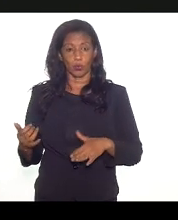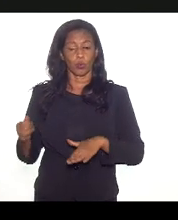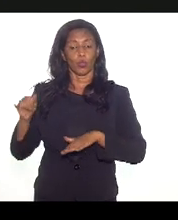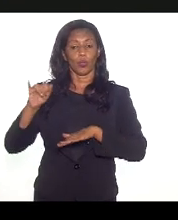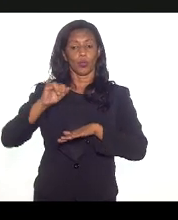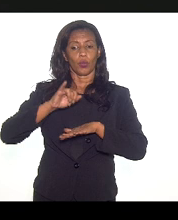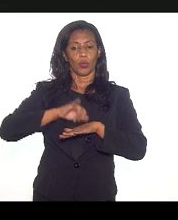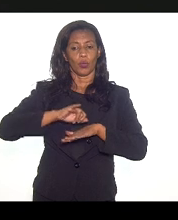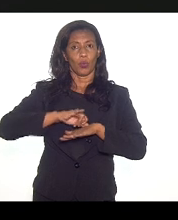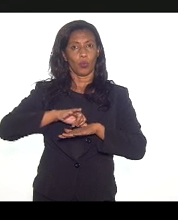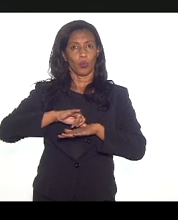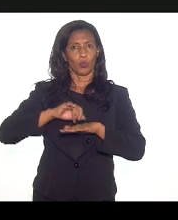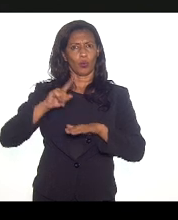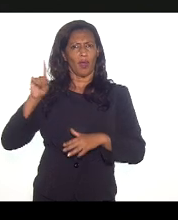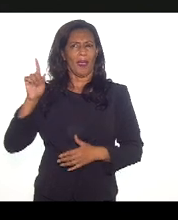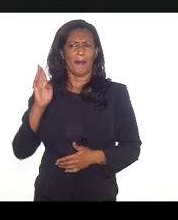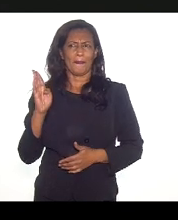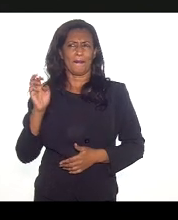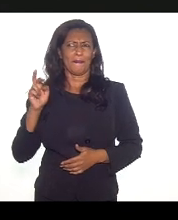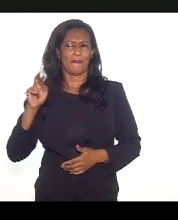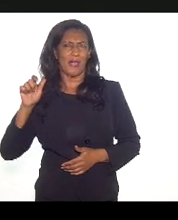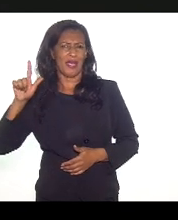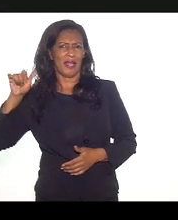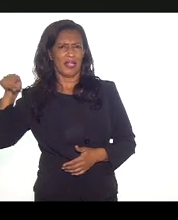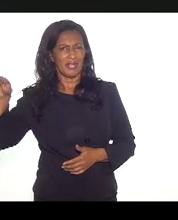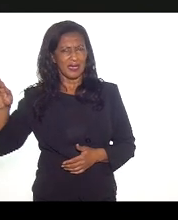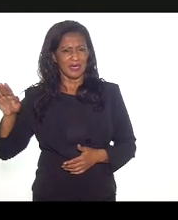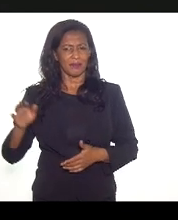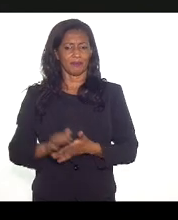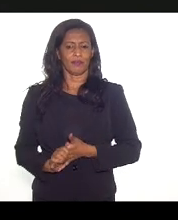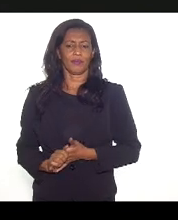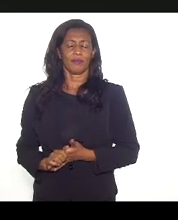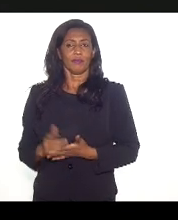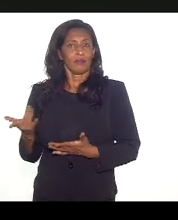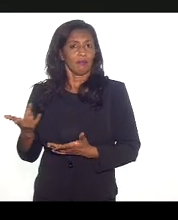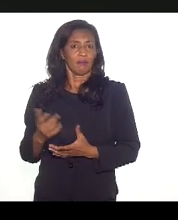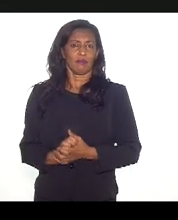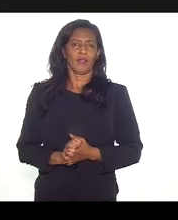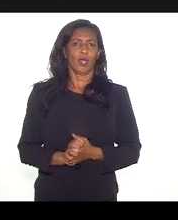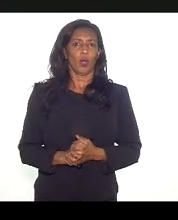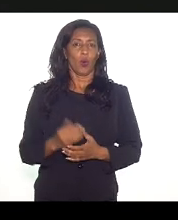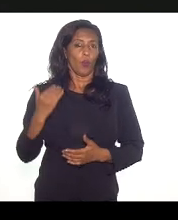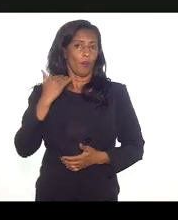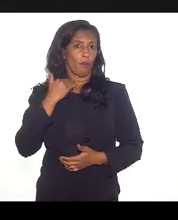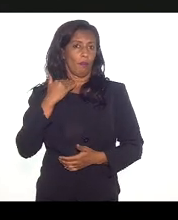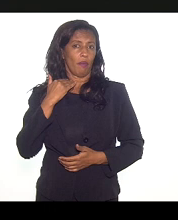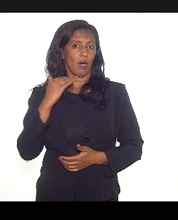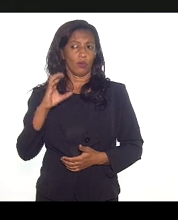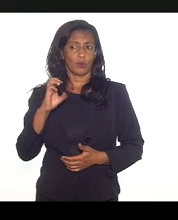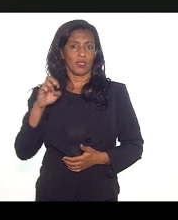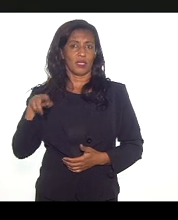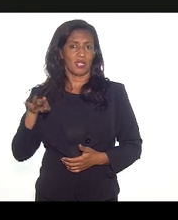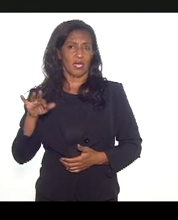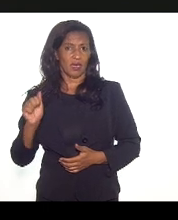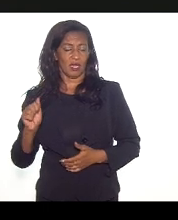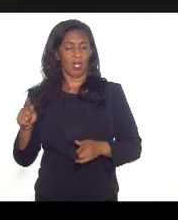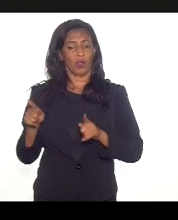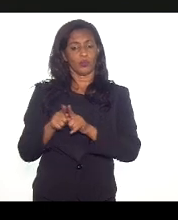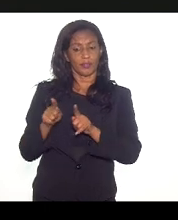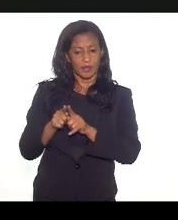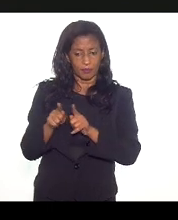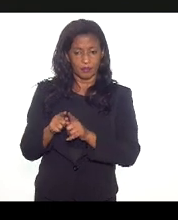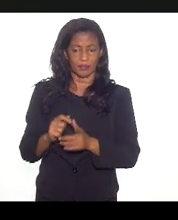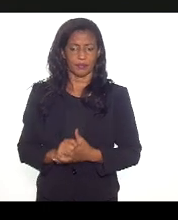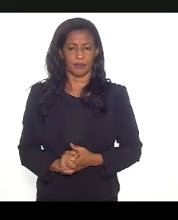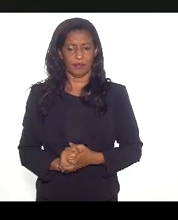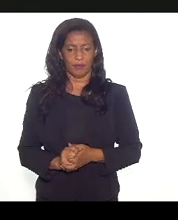para Berlim, quase metade dos ministérios continuaram em Bum. O Banco Central na Alemanha está em Frankfurt, não está na capital.